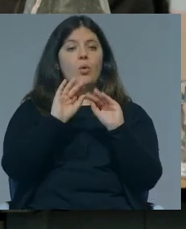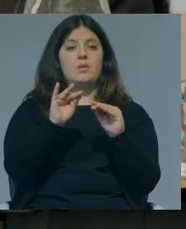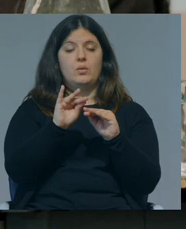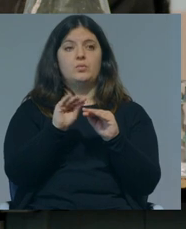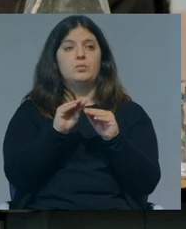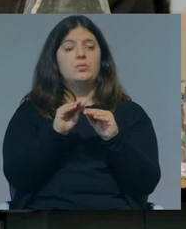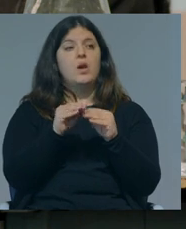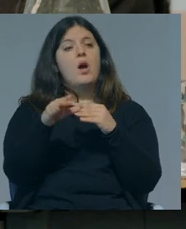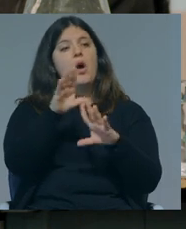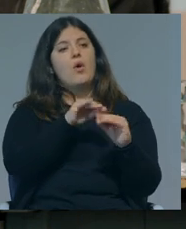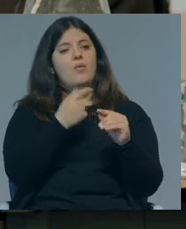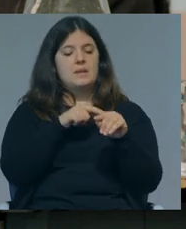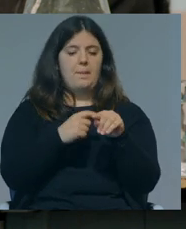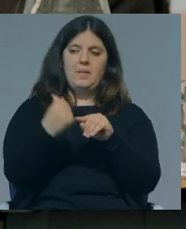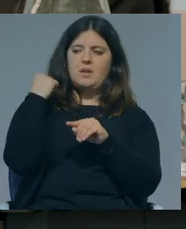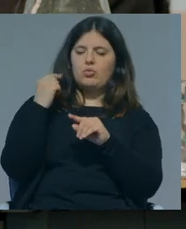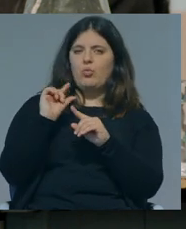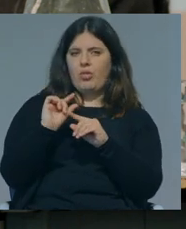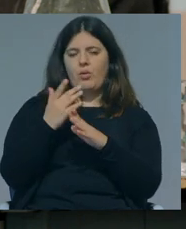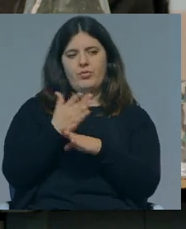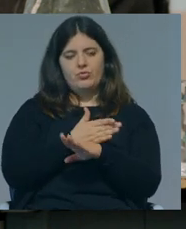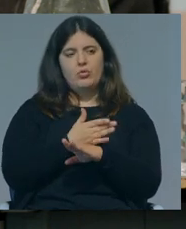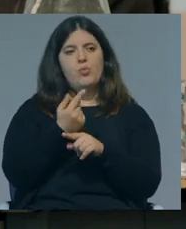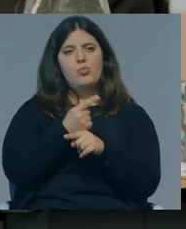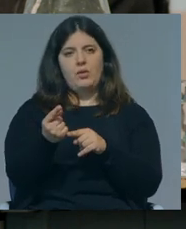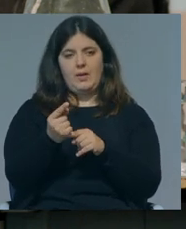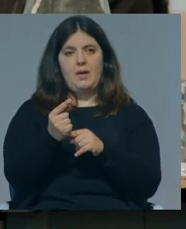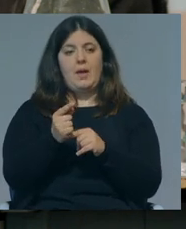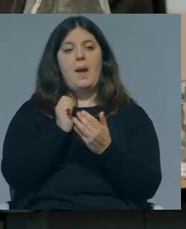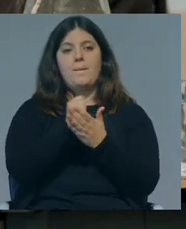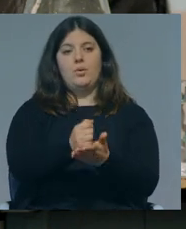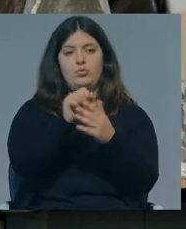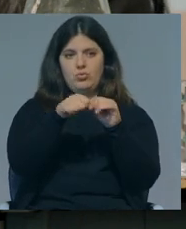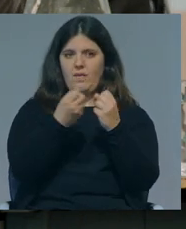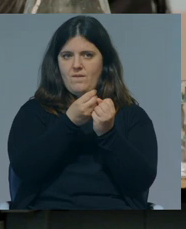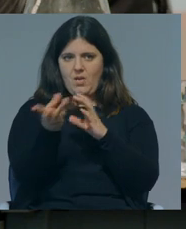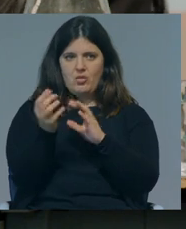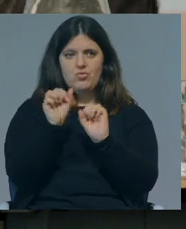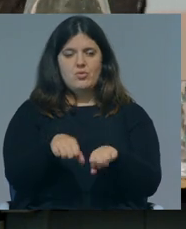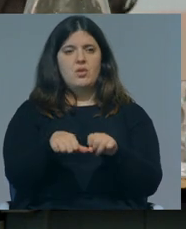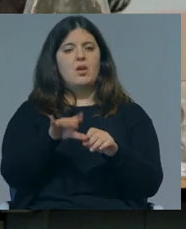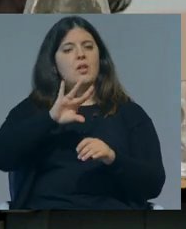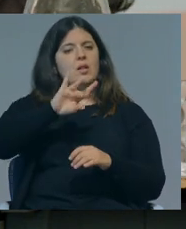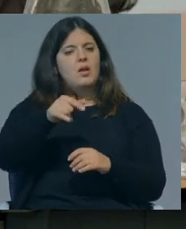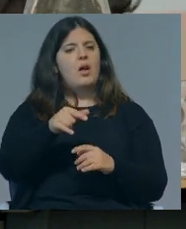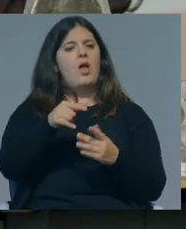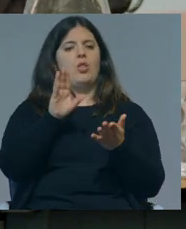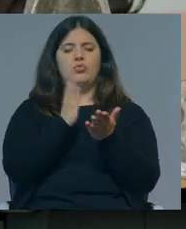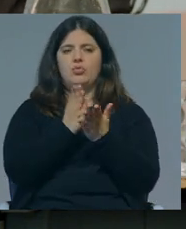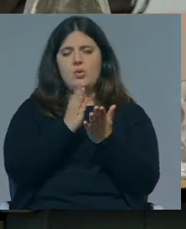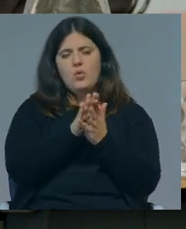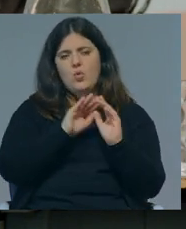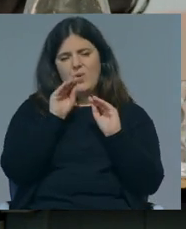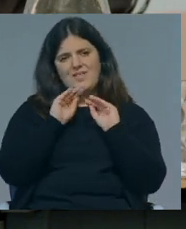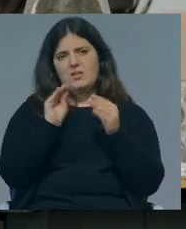queria trazer a conversa um bocadinho mais para trás ainda, porque há uma série de apoios sociais e não só, mesmo ao nível do liceu, do